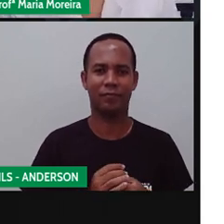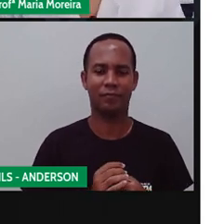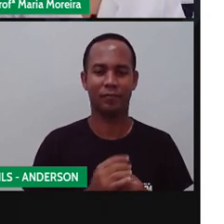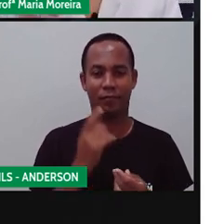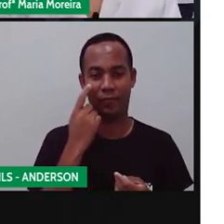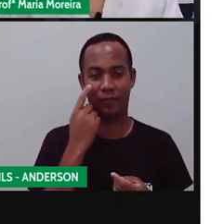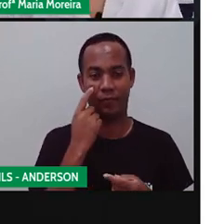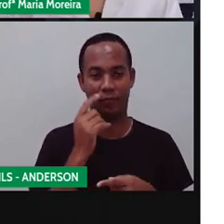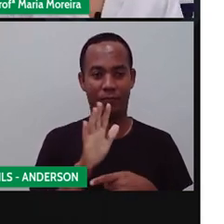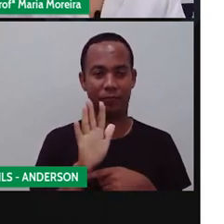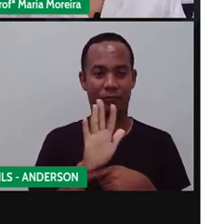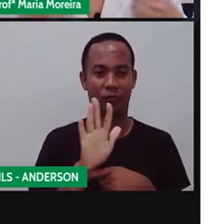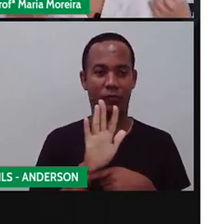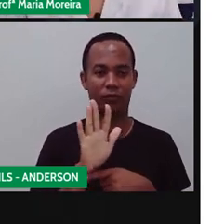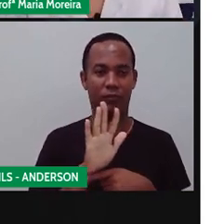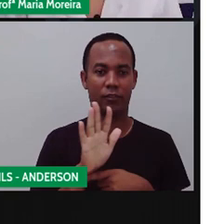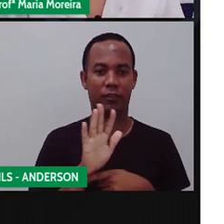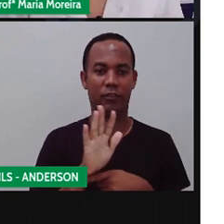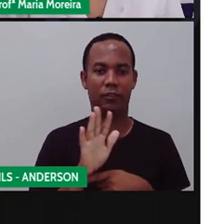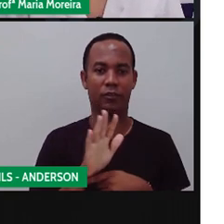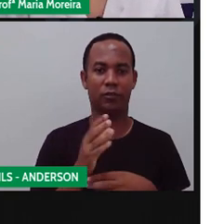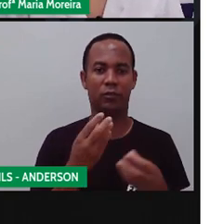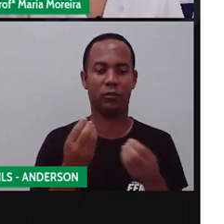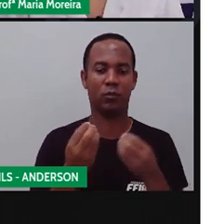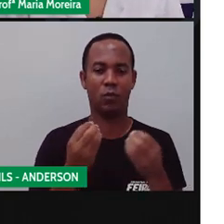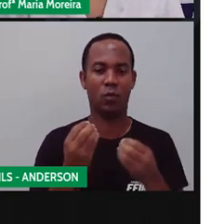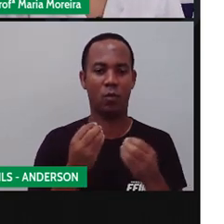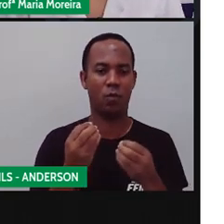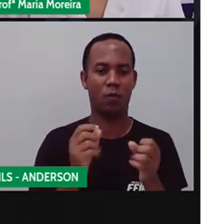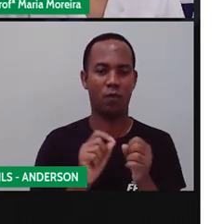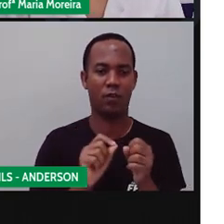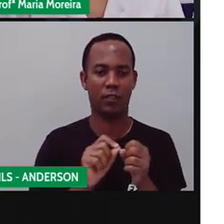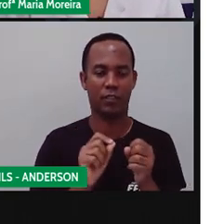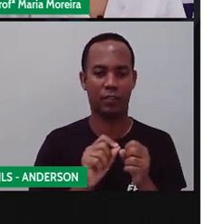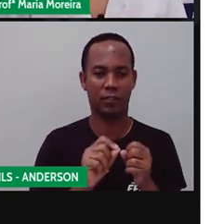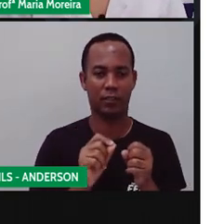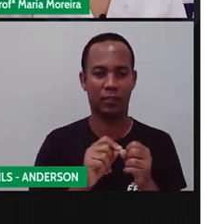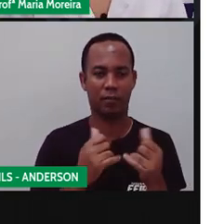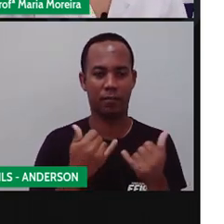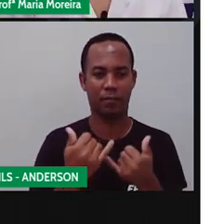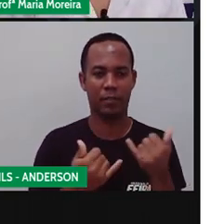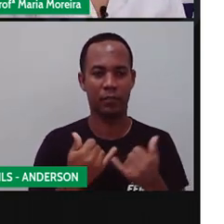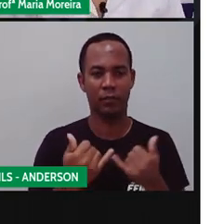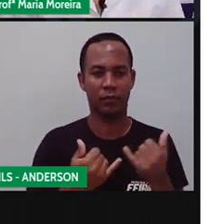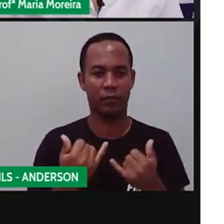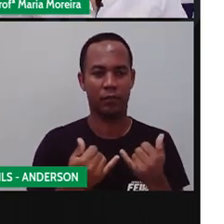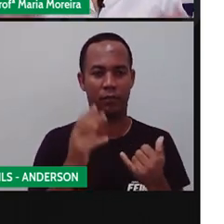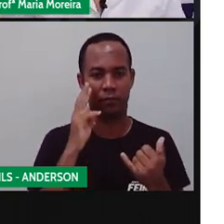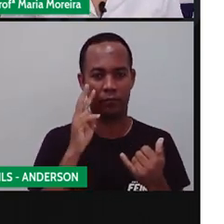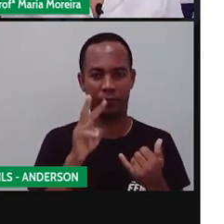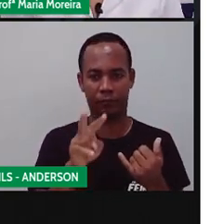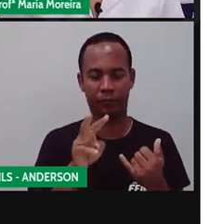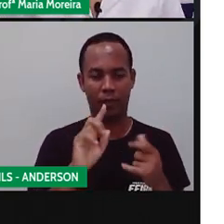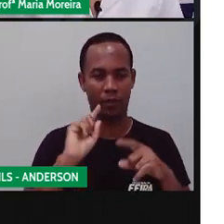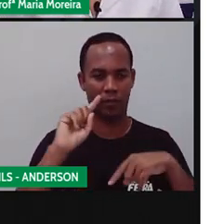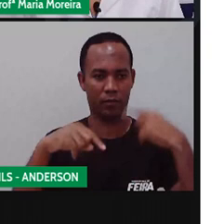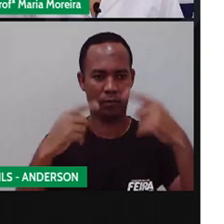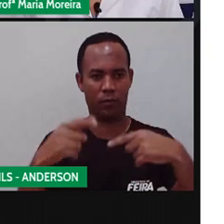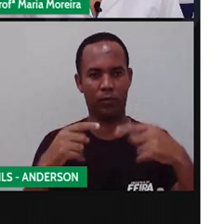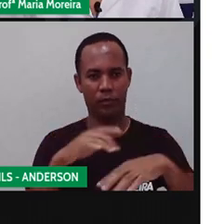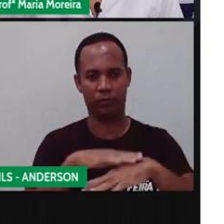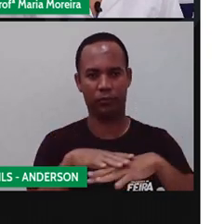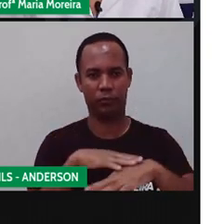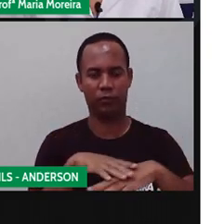Vamos assistir um vídeo, né? Que é a construção de uma boneca. Certo? E aí, depois eu vou falar com vocês